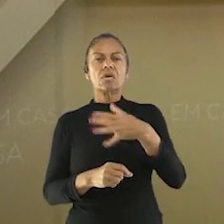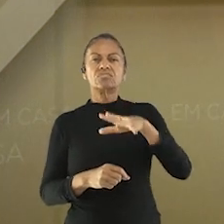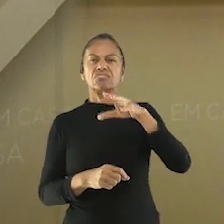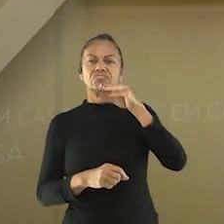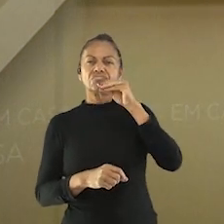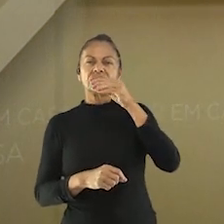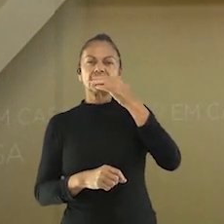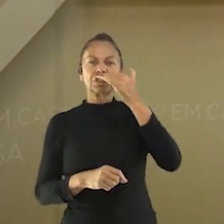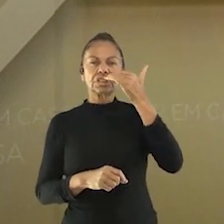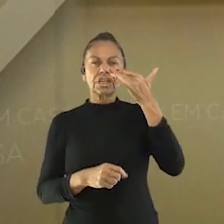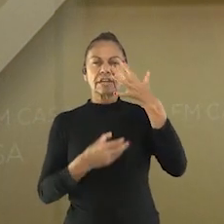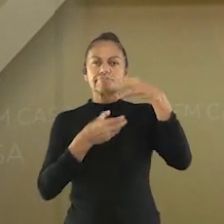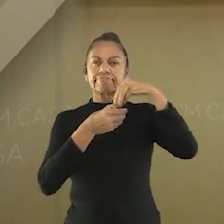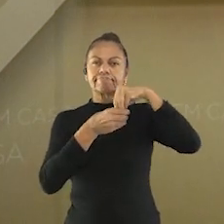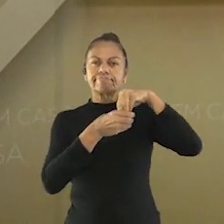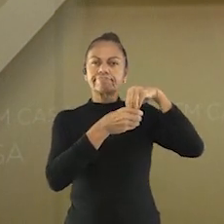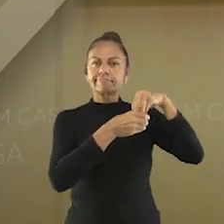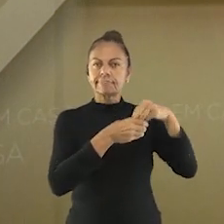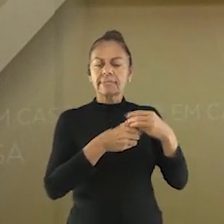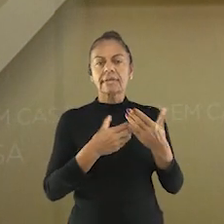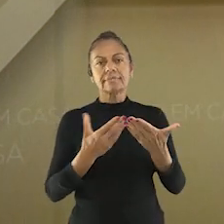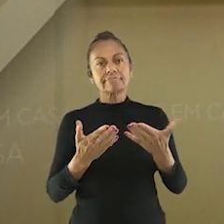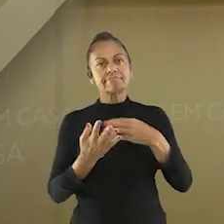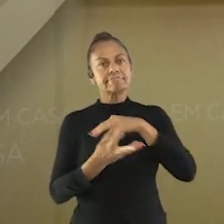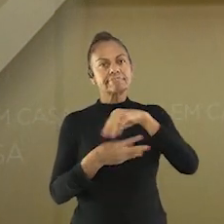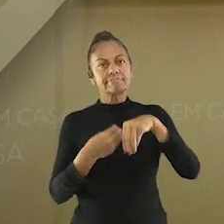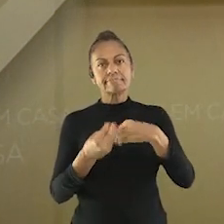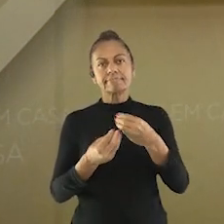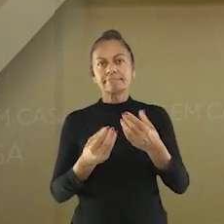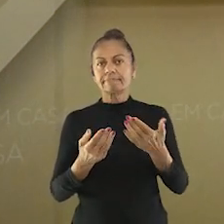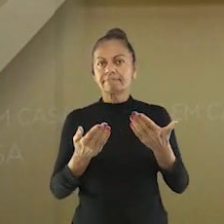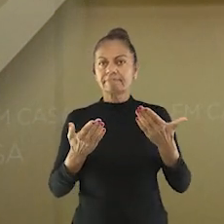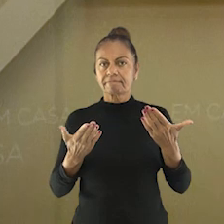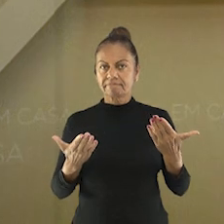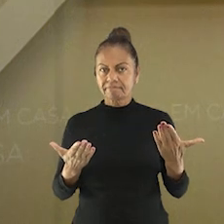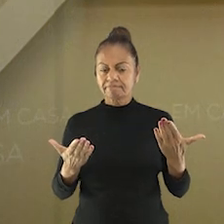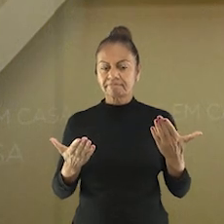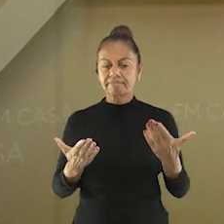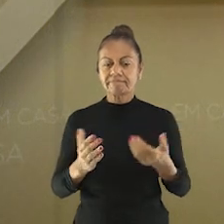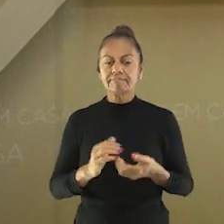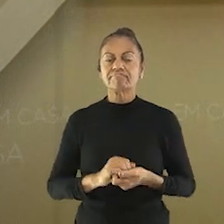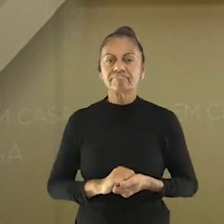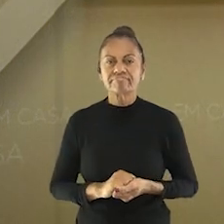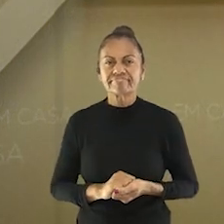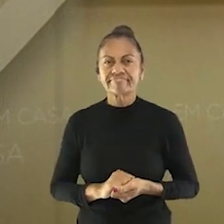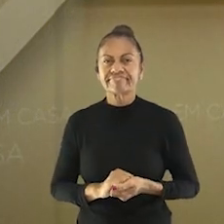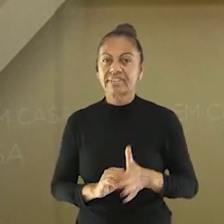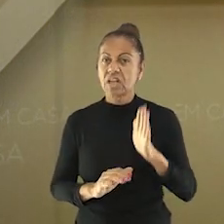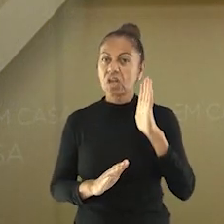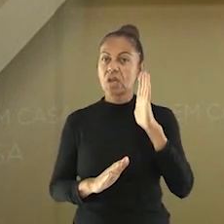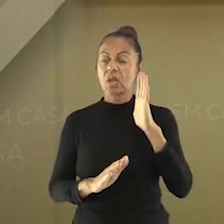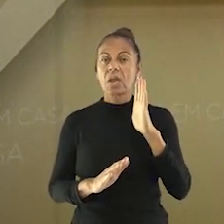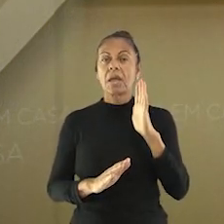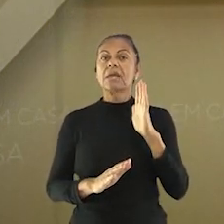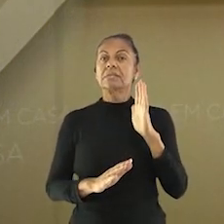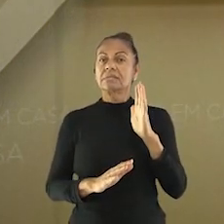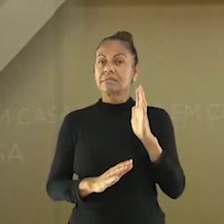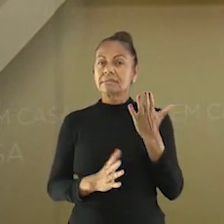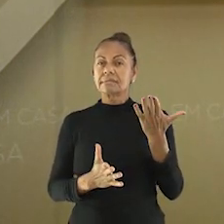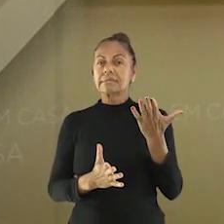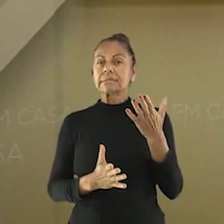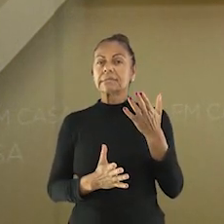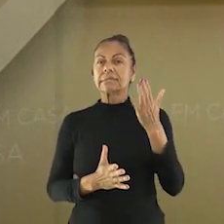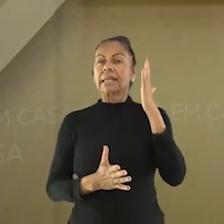como os temperos prontos que a gente encontra nos mercados. Bem, aí eu creio que pensamos desse jeito, aprendemos